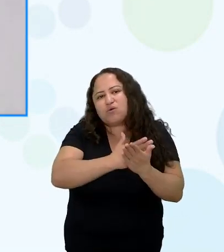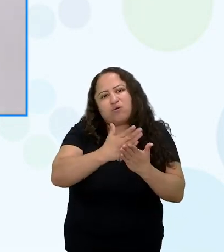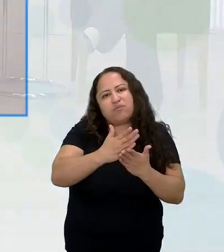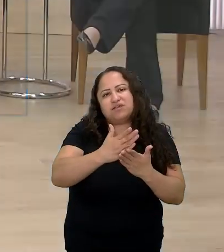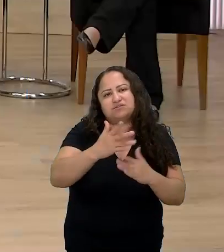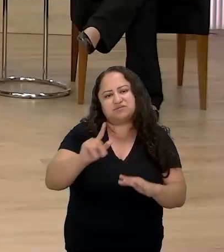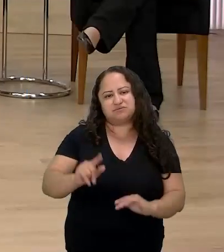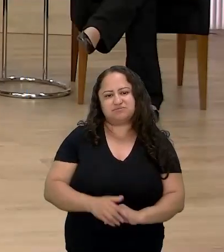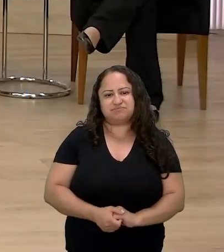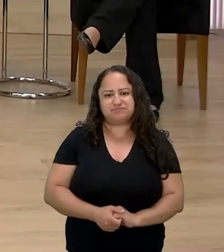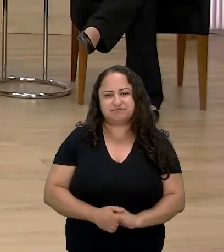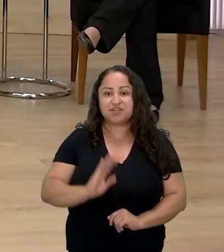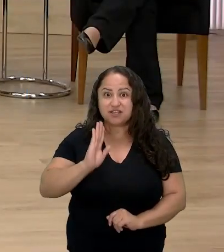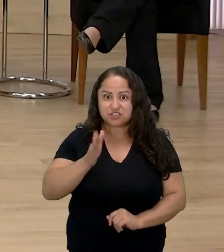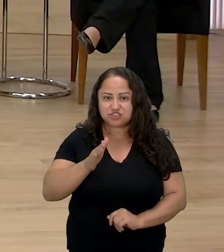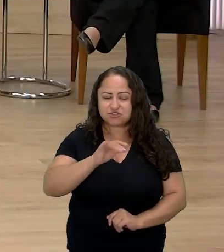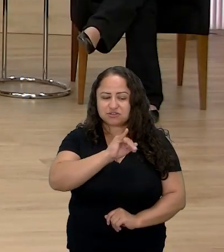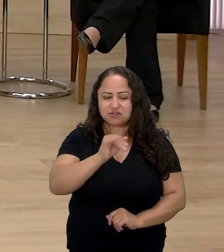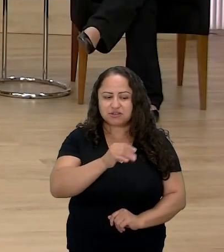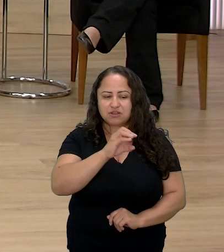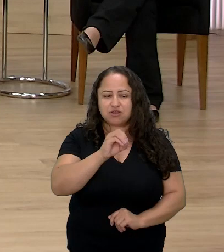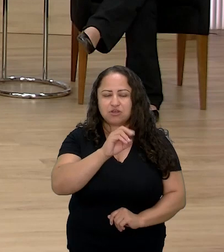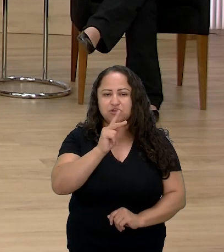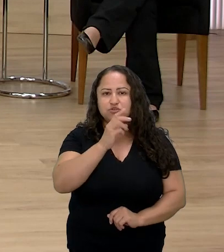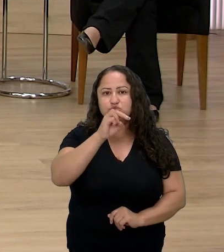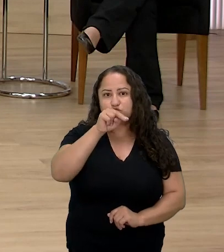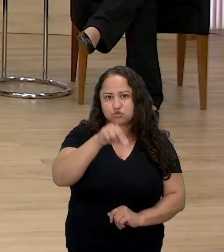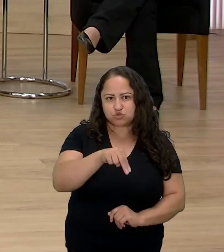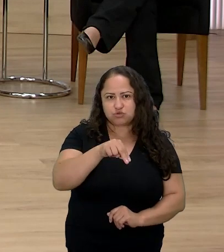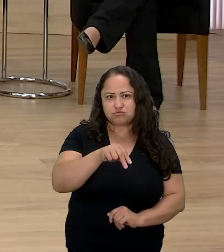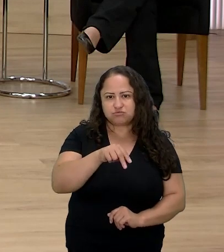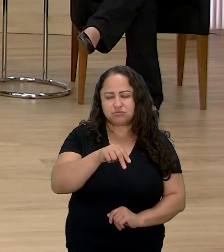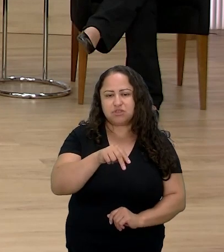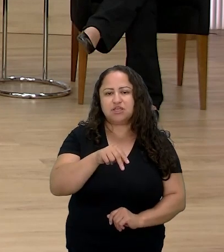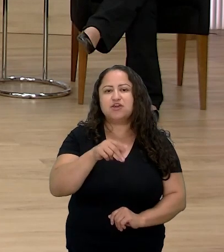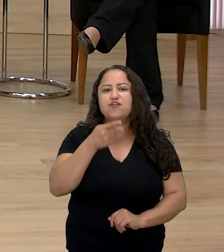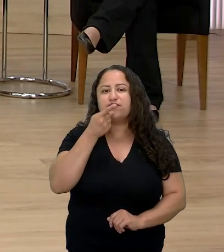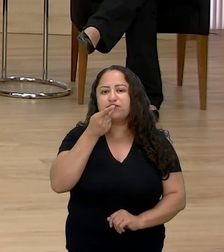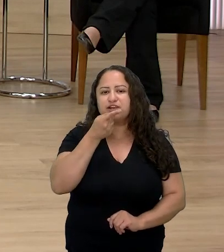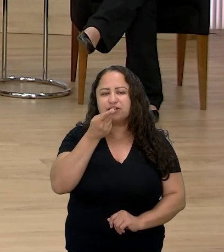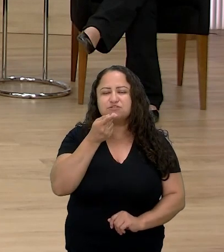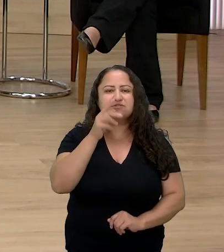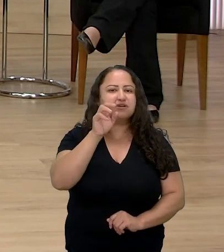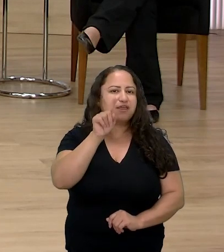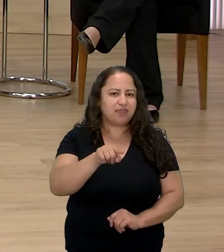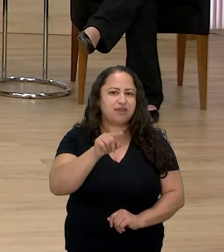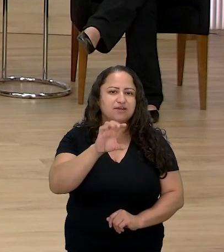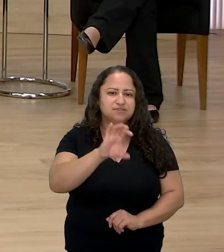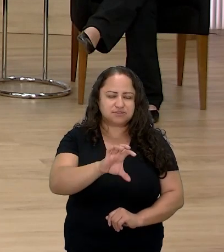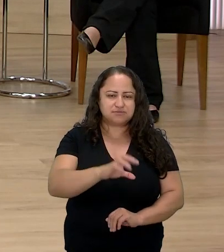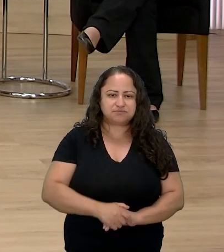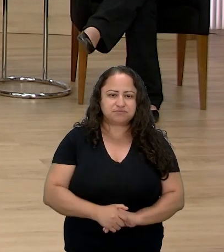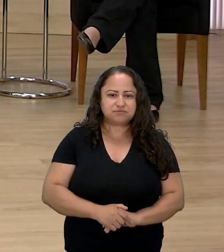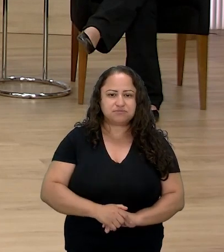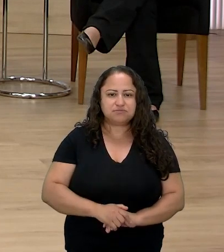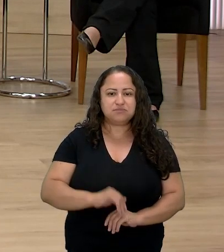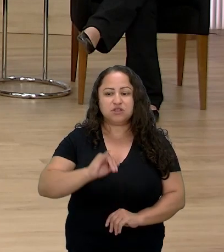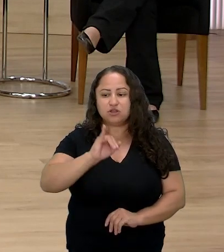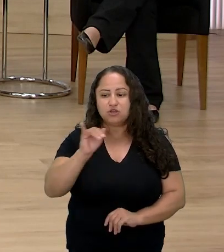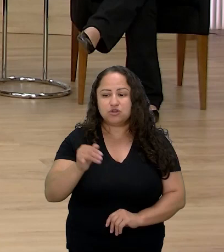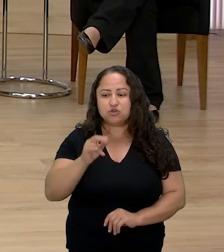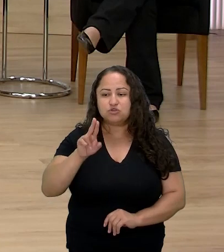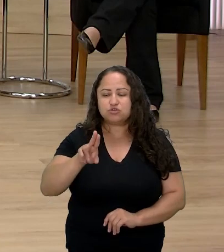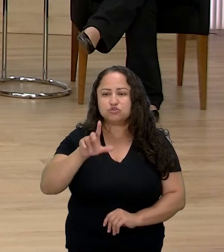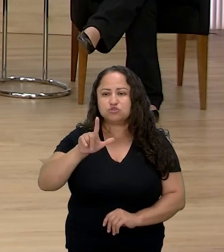já que estamos falando do John aqui uns comentários do chat que é justamente sobre esse fato né a Juliette grande parceira de trabalho